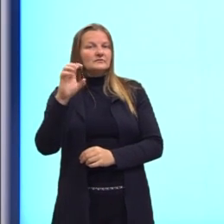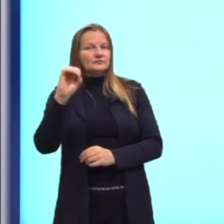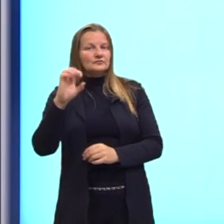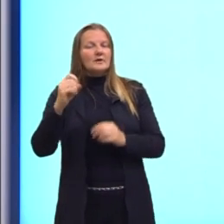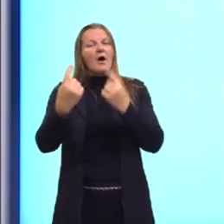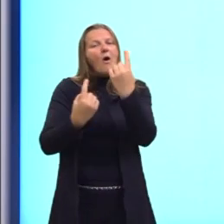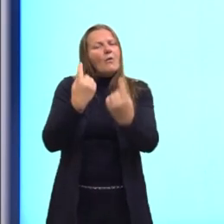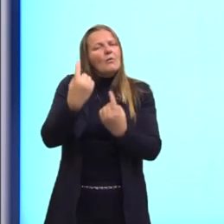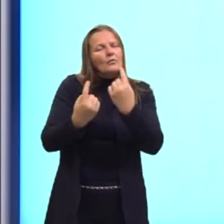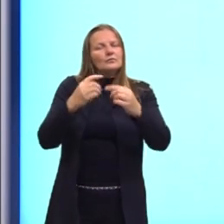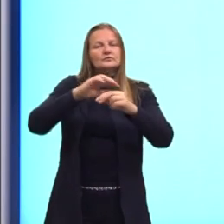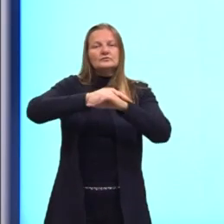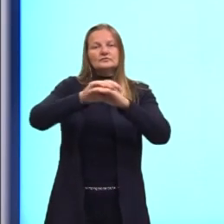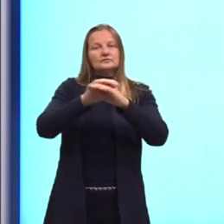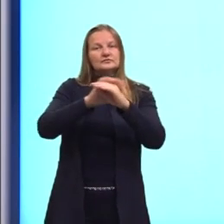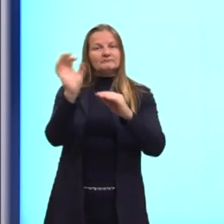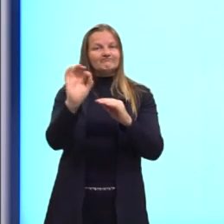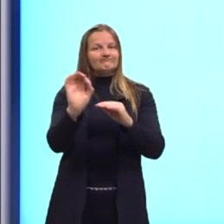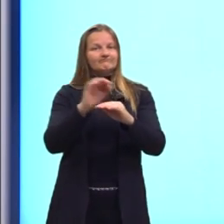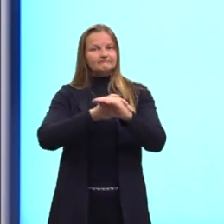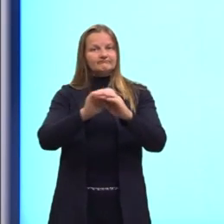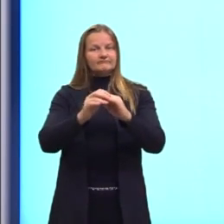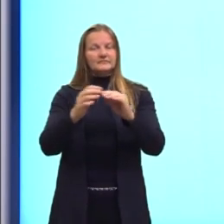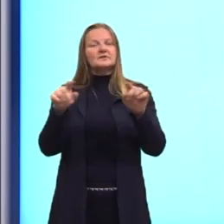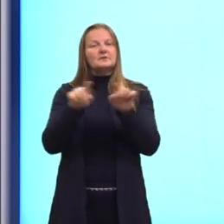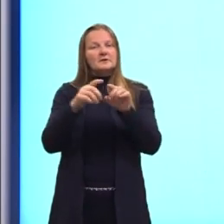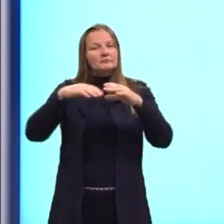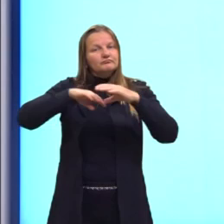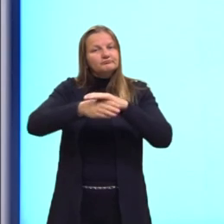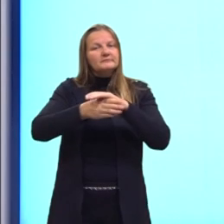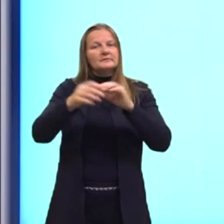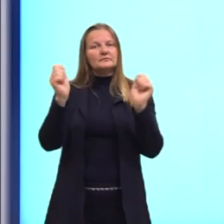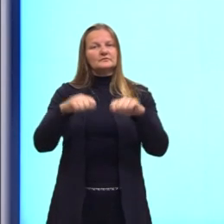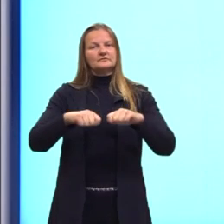poliedros não convexos que se encaixam nessa relação.